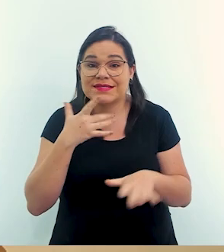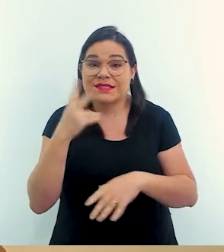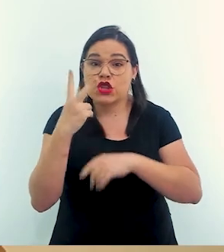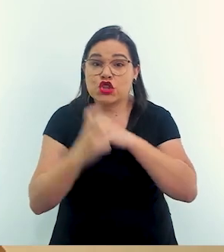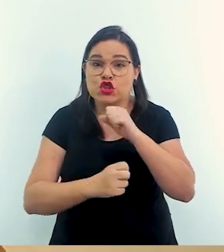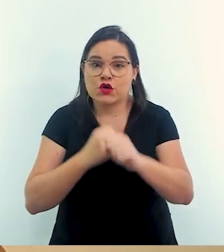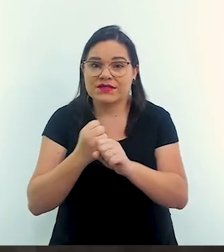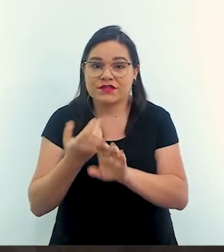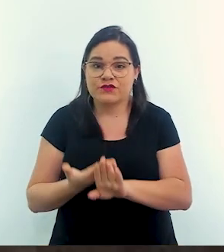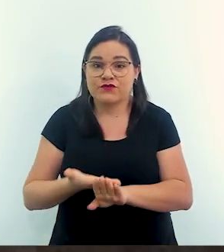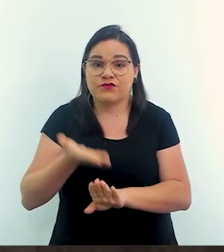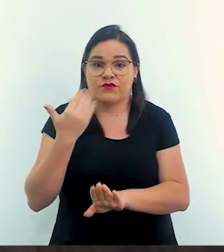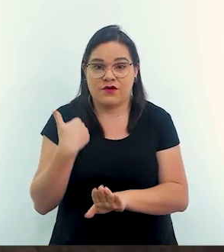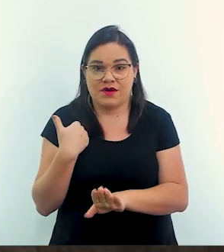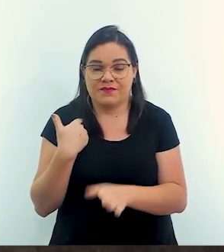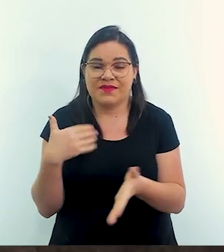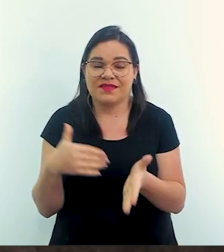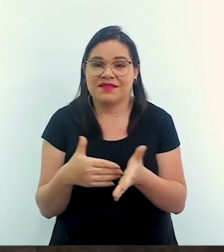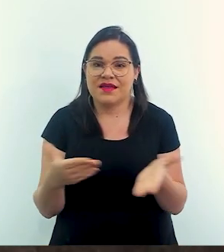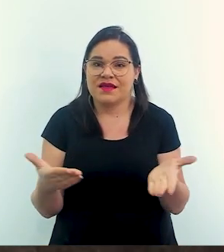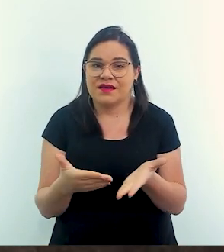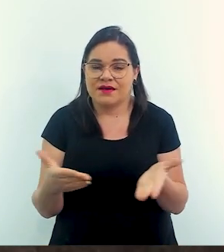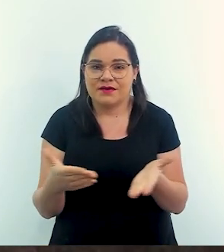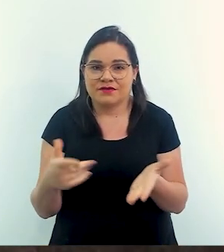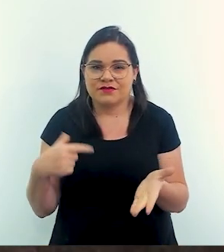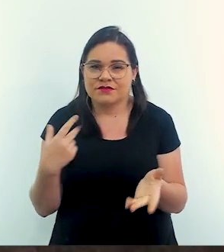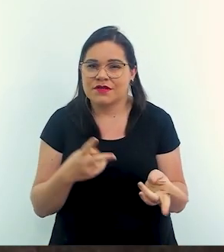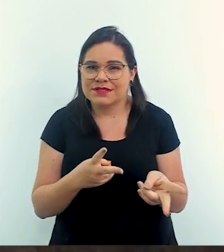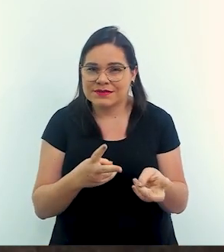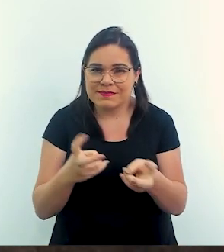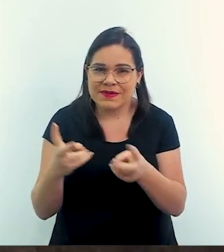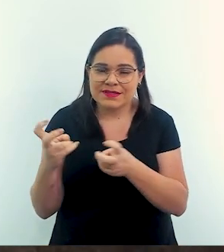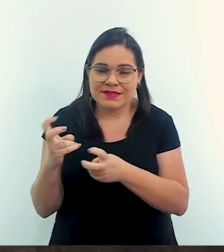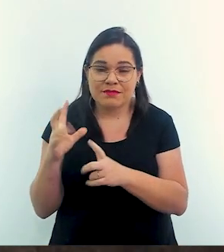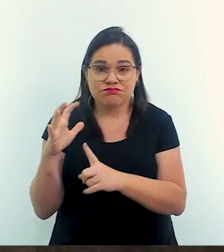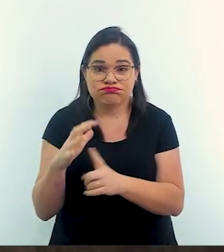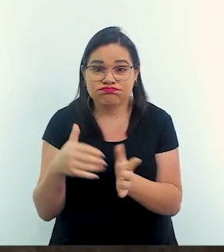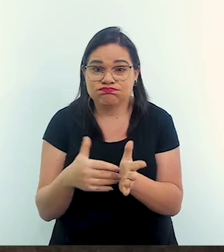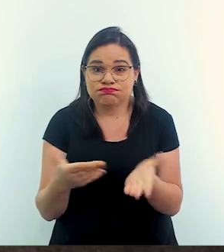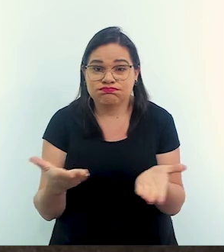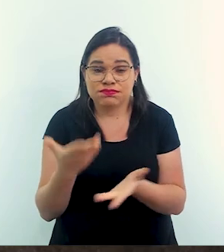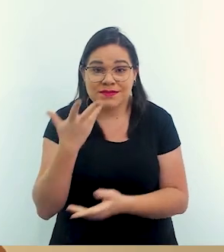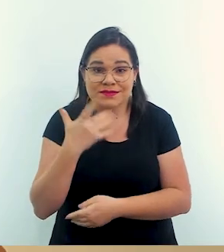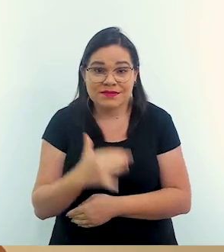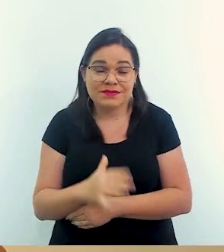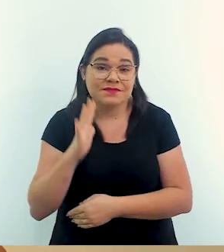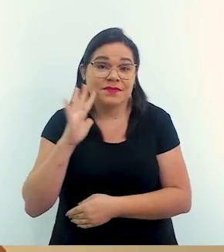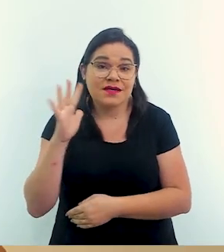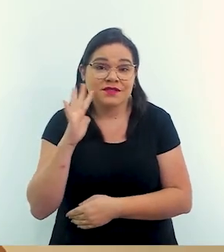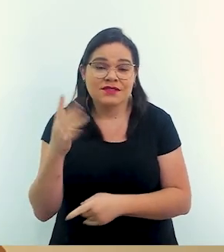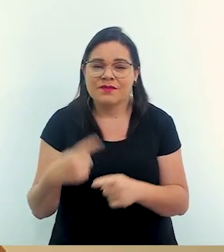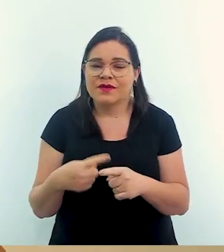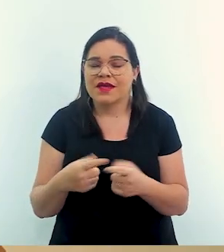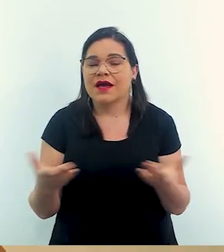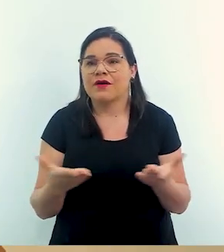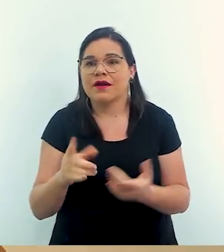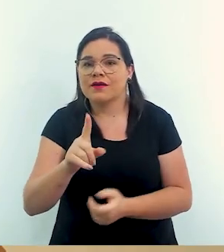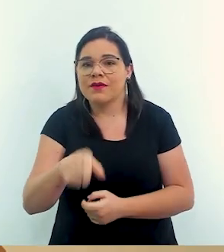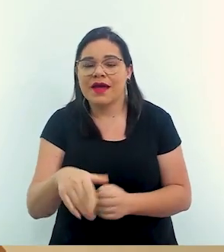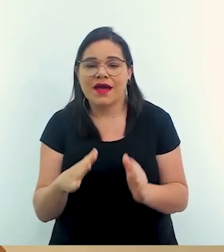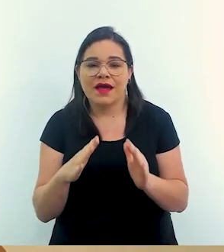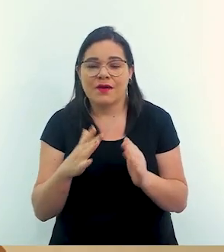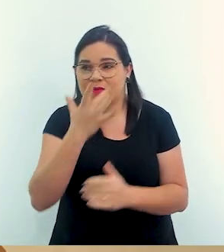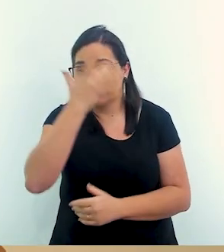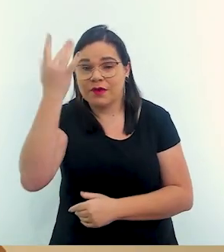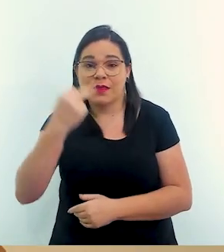as crianças estavam dois anos fora e a começa... hoje a gente não conseguiu a percebe os reflexos disso. Imagina, porque agora não é que as